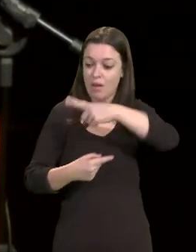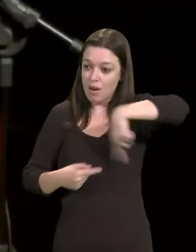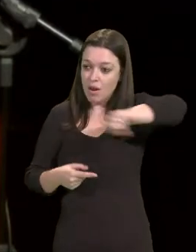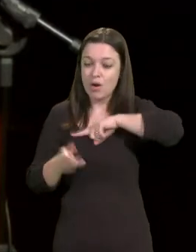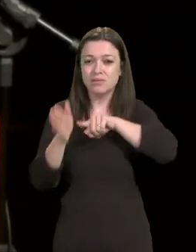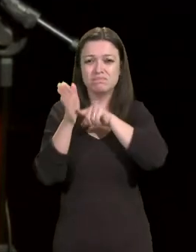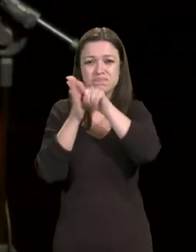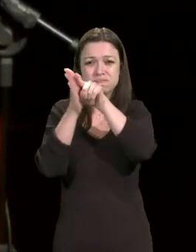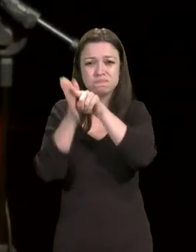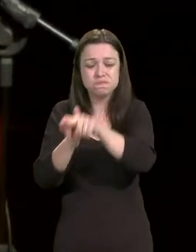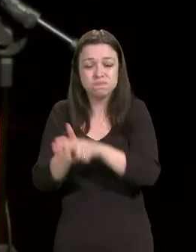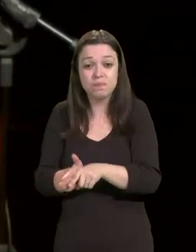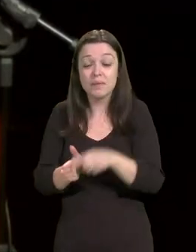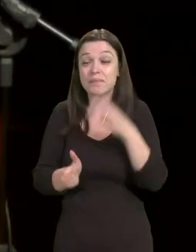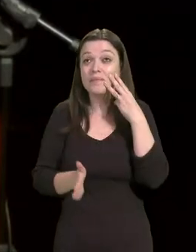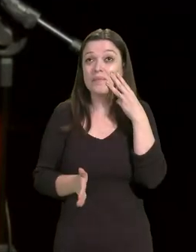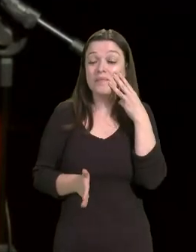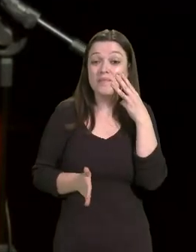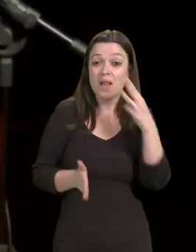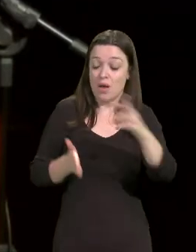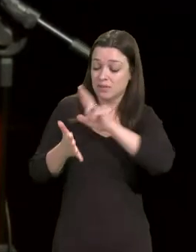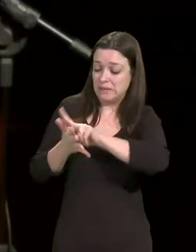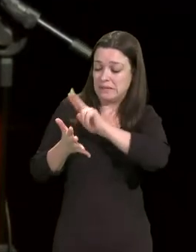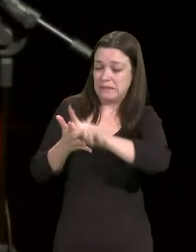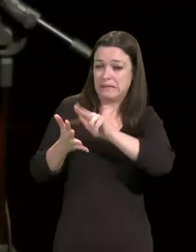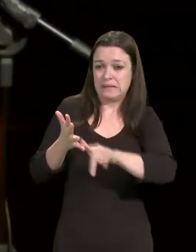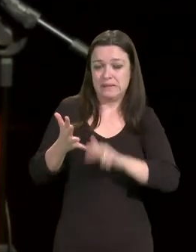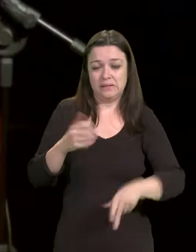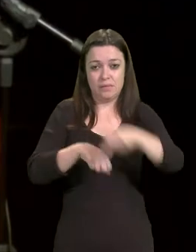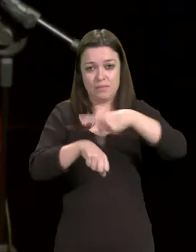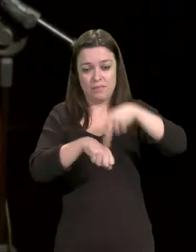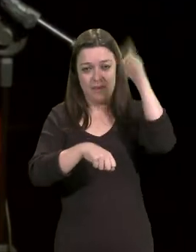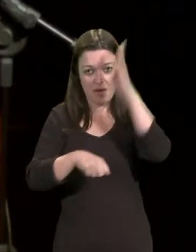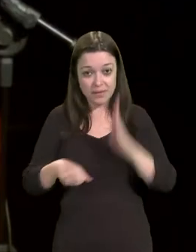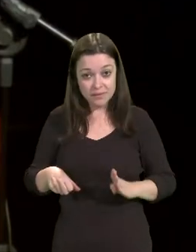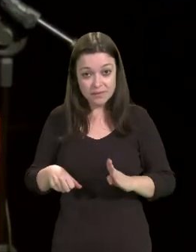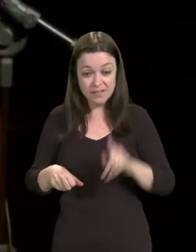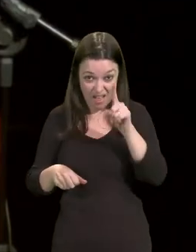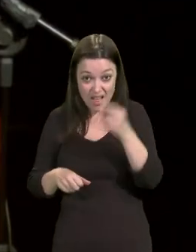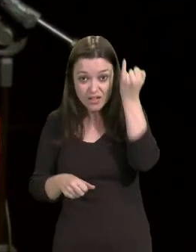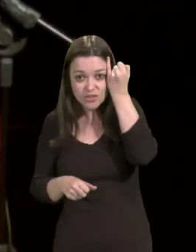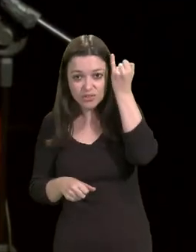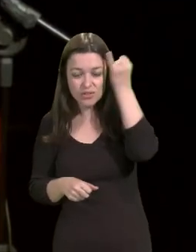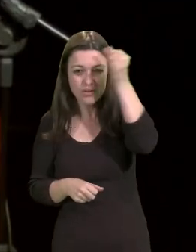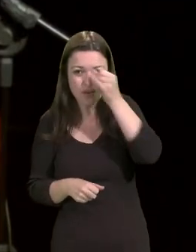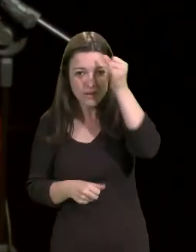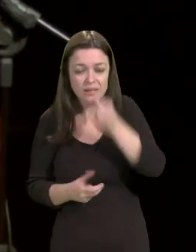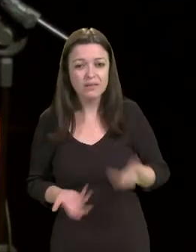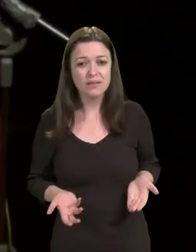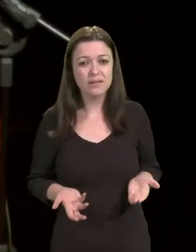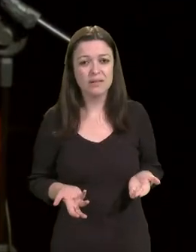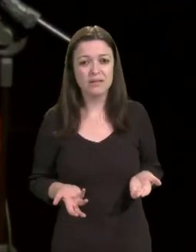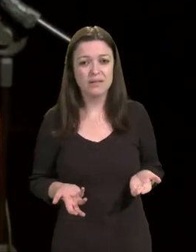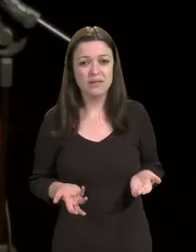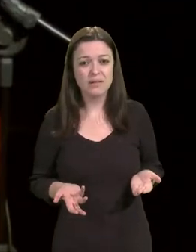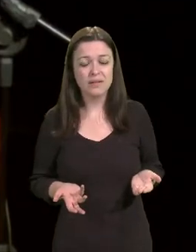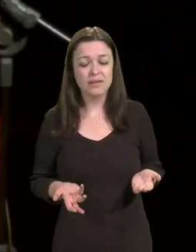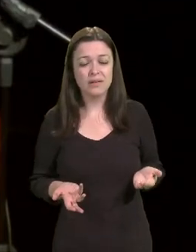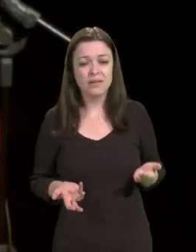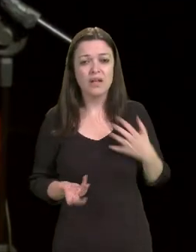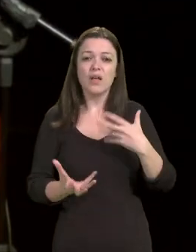milhares de pesquisas realizadas no país pelos ditos idiotas úteis. Convido